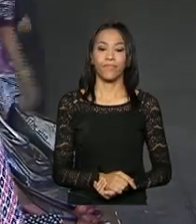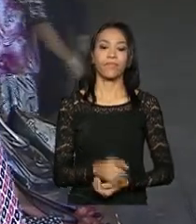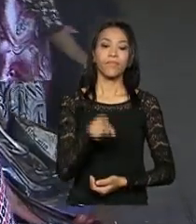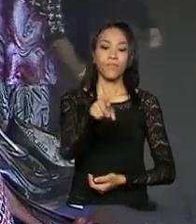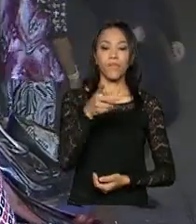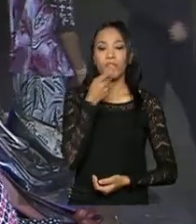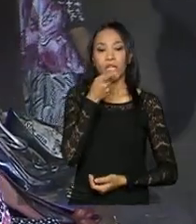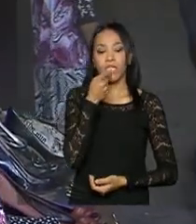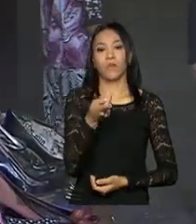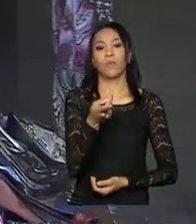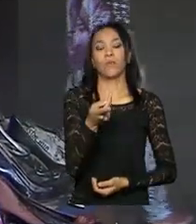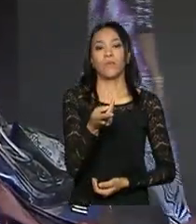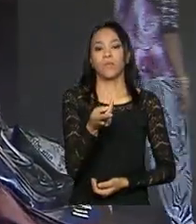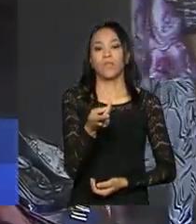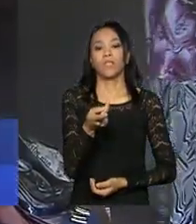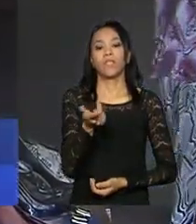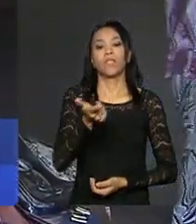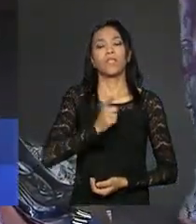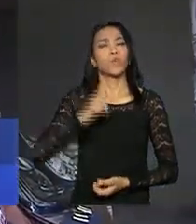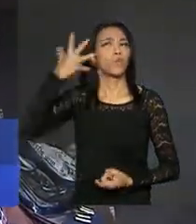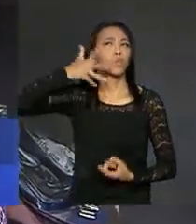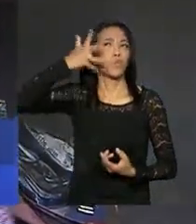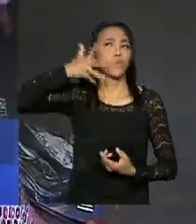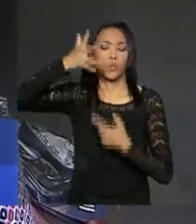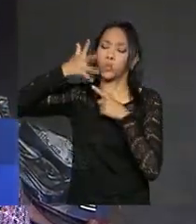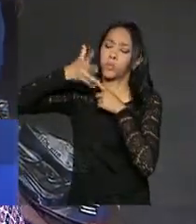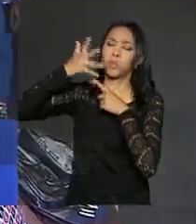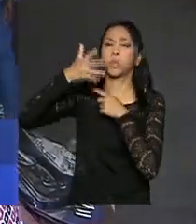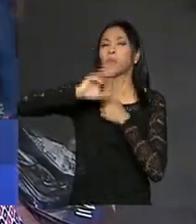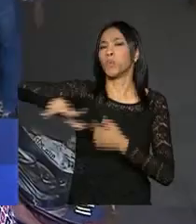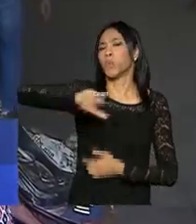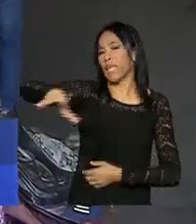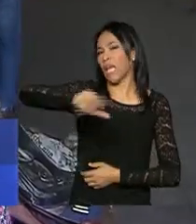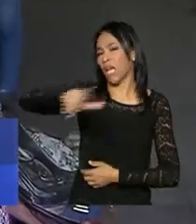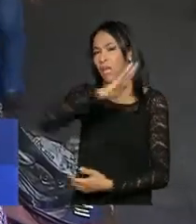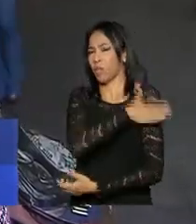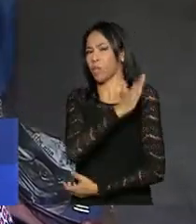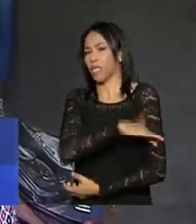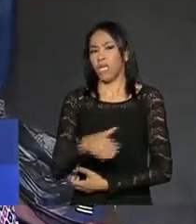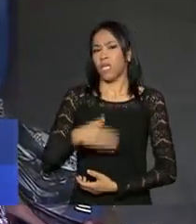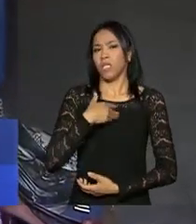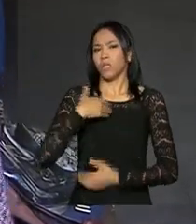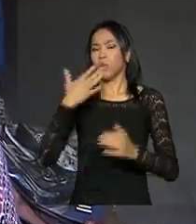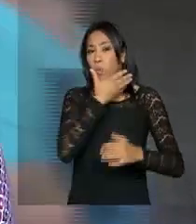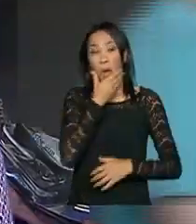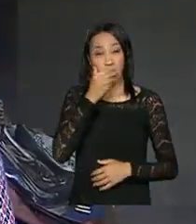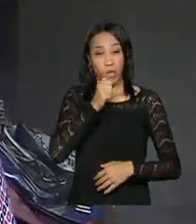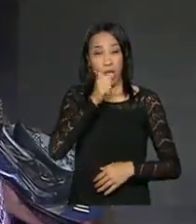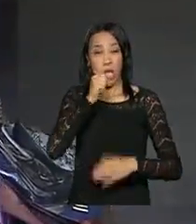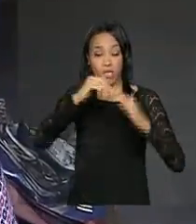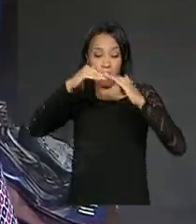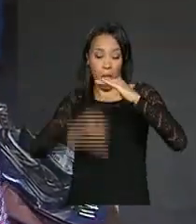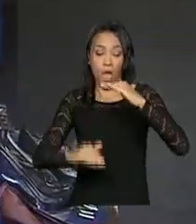Existe um discurso de que não há machismo, de que tudo é invenção, que isso é coisa de feminista